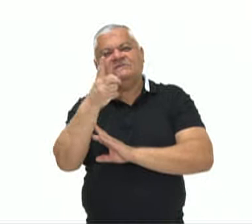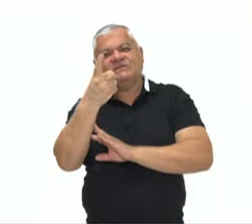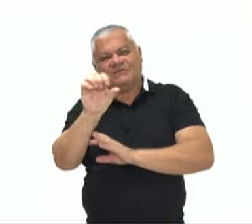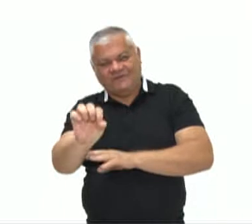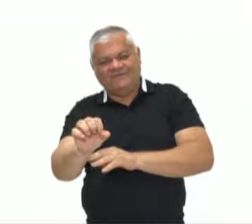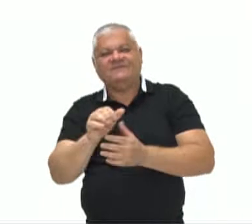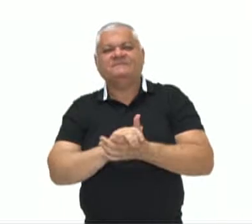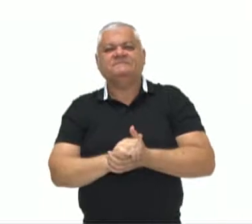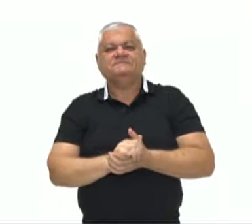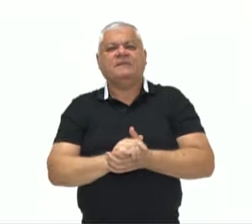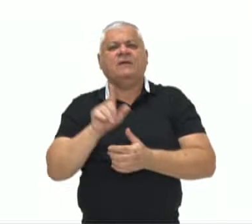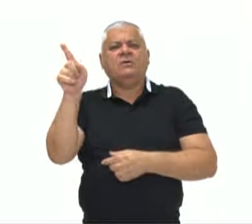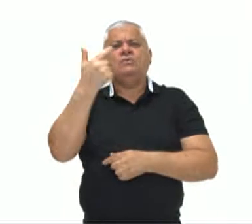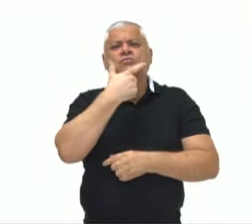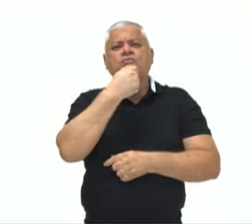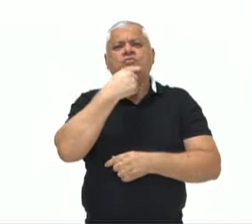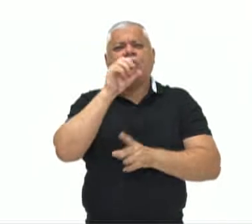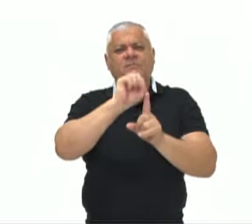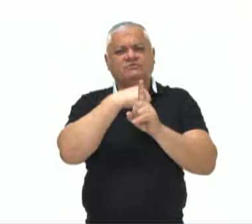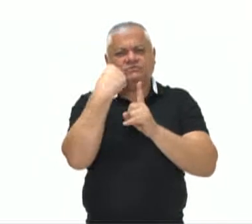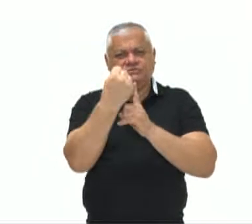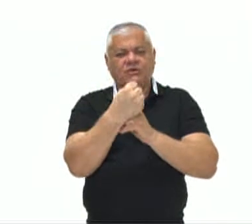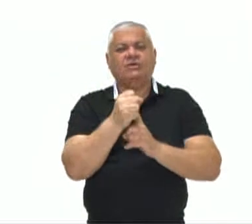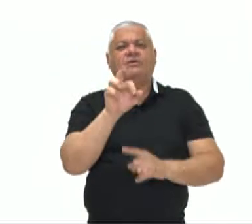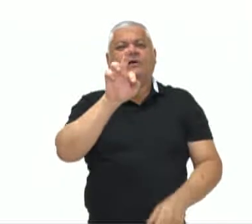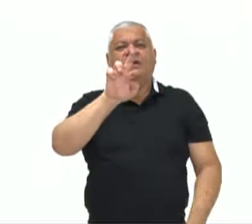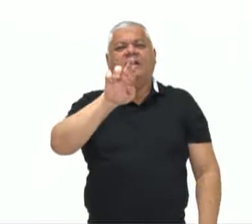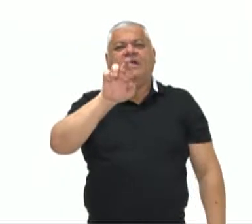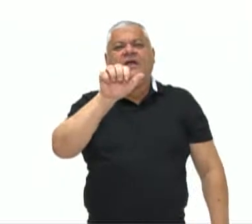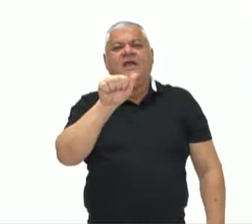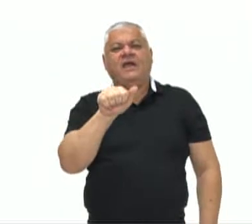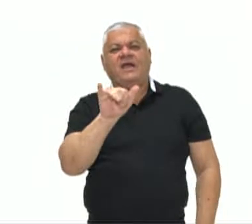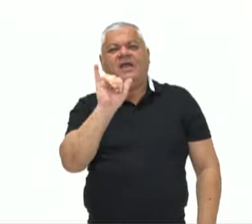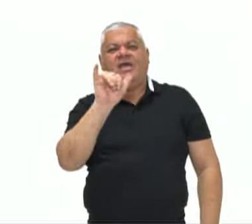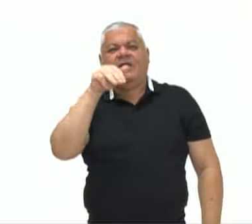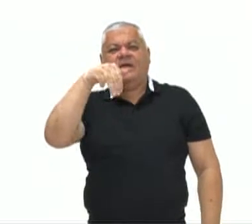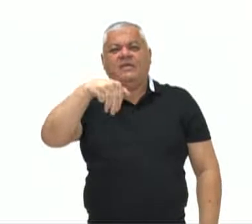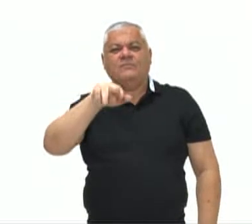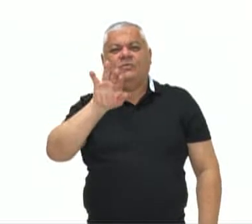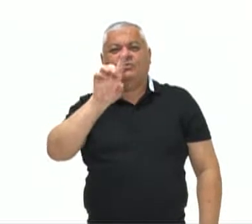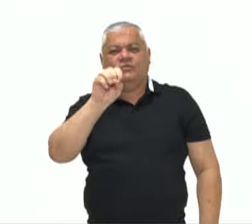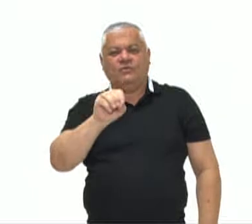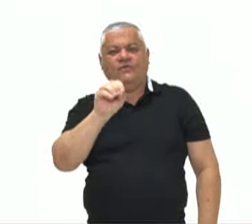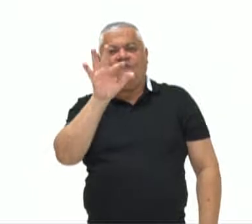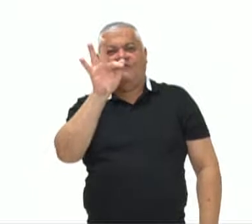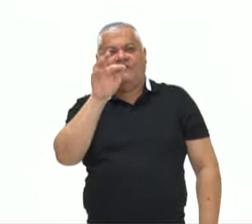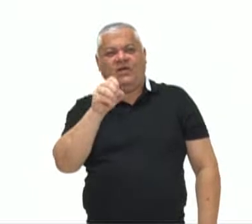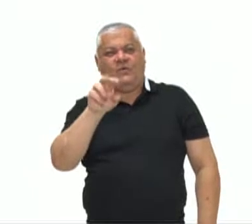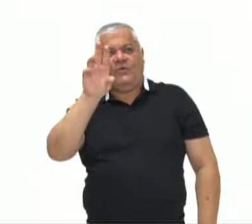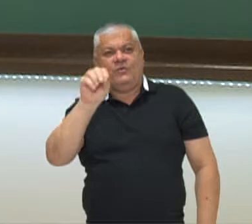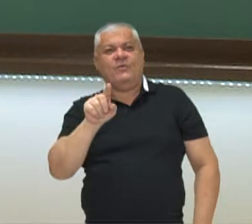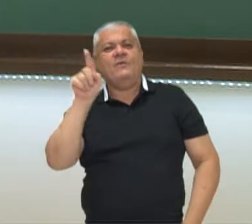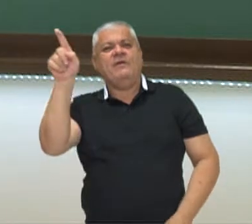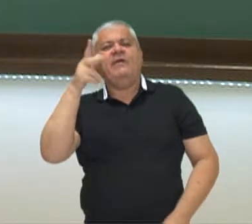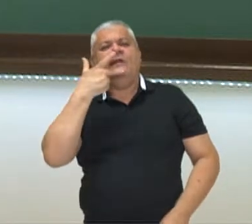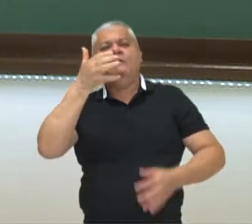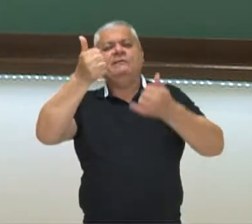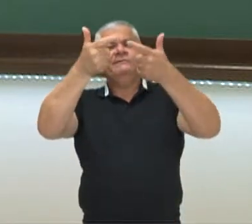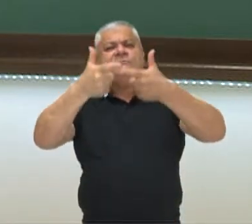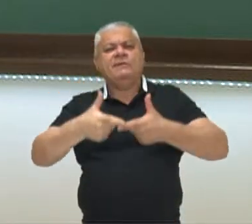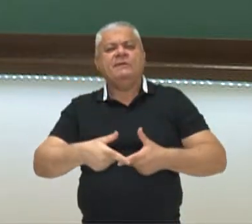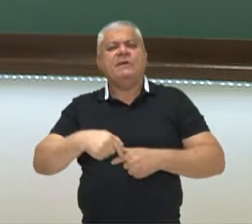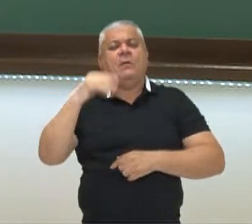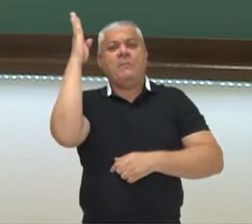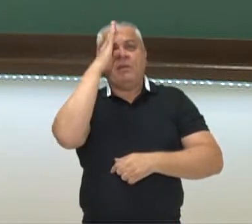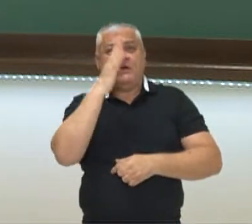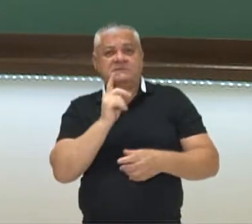E segundo Raimundo Faoro, o grande sociólogo Raimundo Faoro, algumas características políticas enquanto colônia, o Brasil,